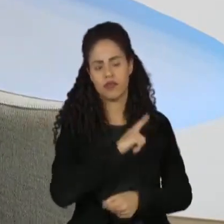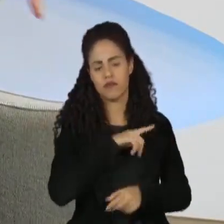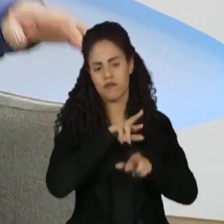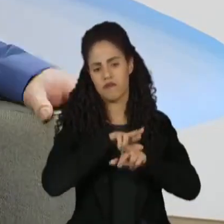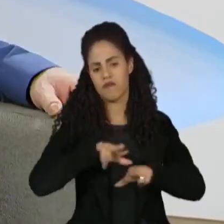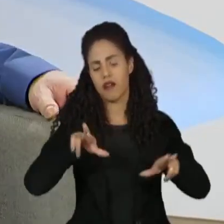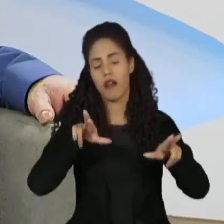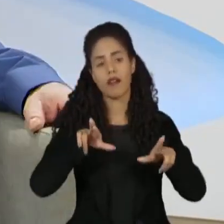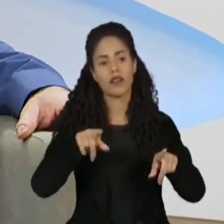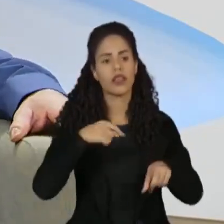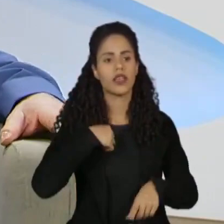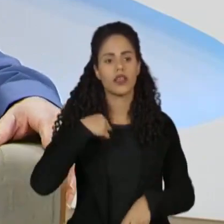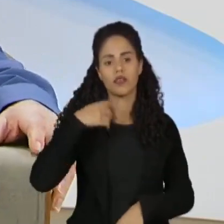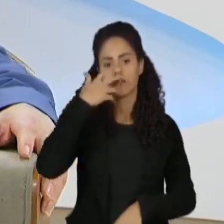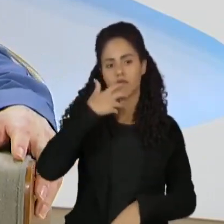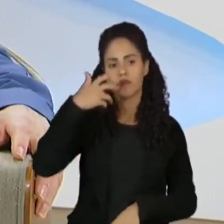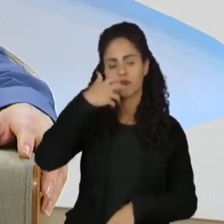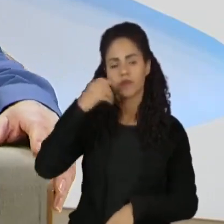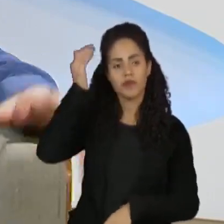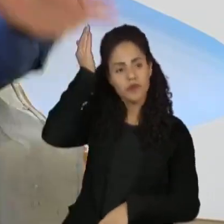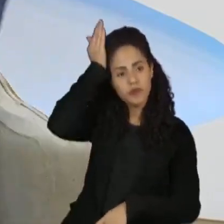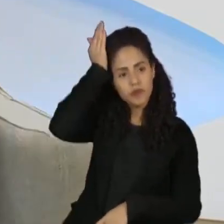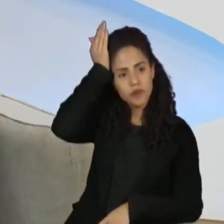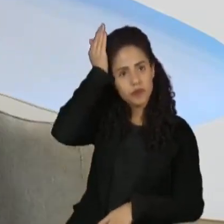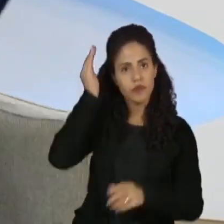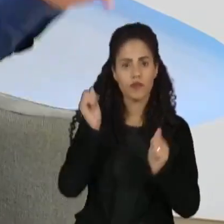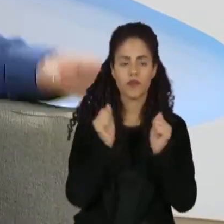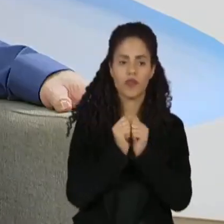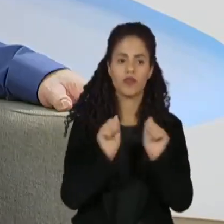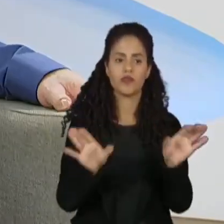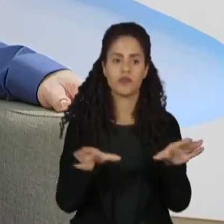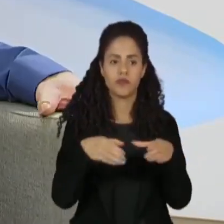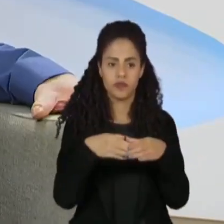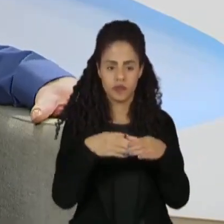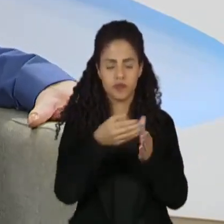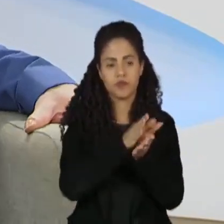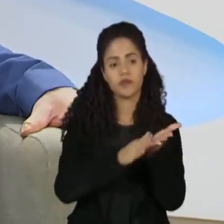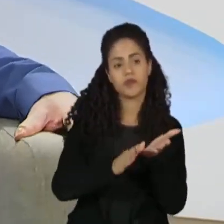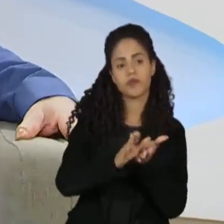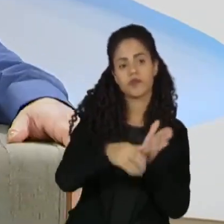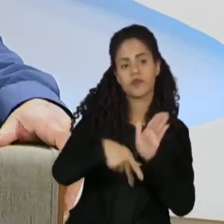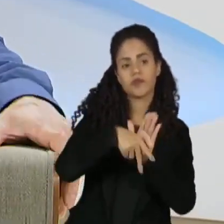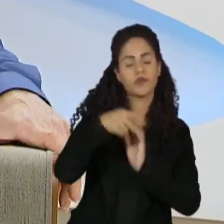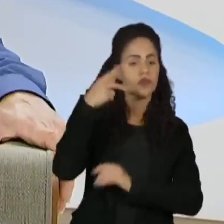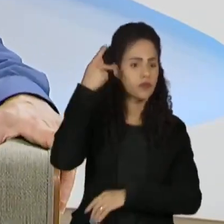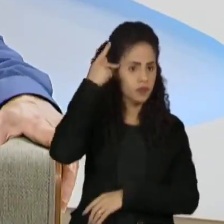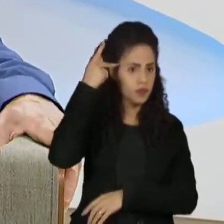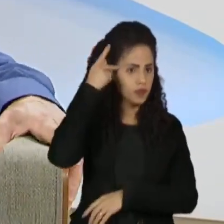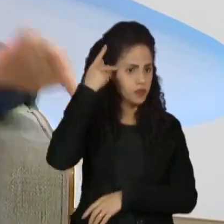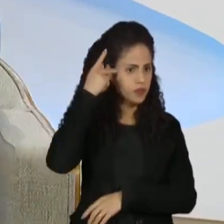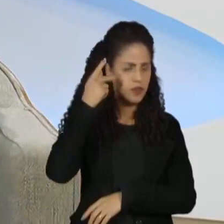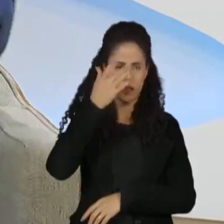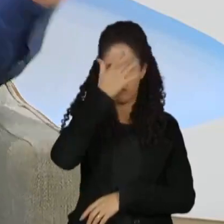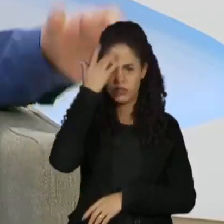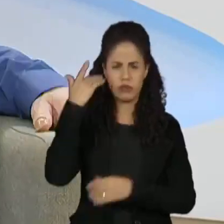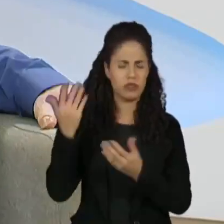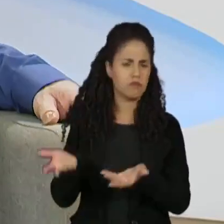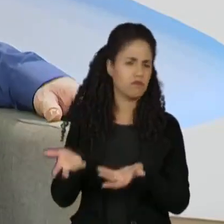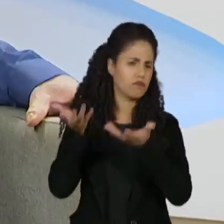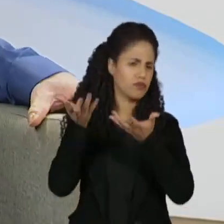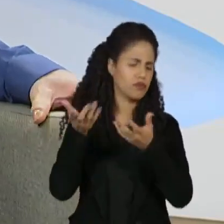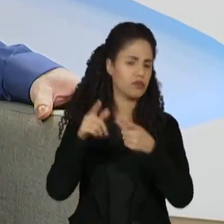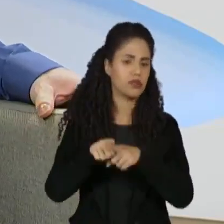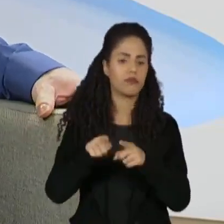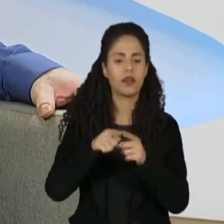tudo isso eu acabei de cantar lá no Sesc com uma turma do samba paulista, só feras, bambas,